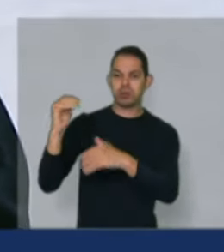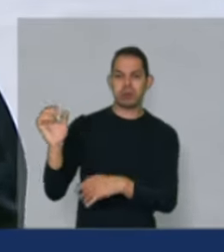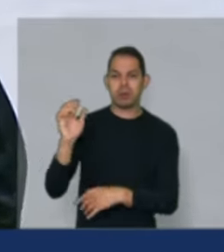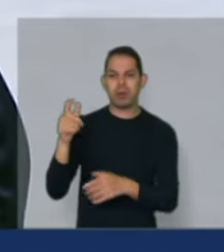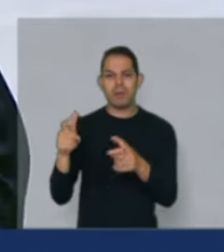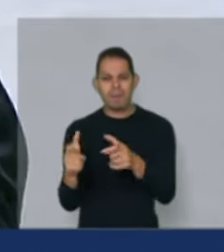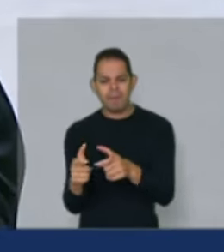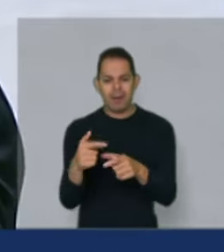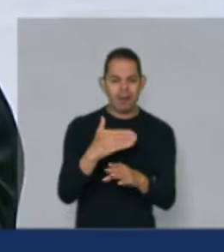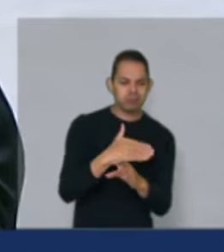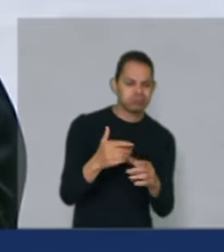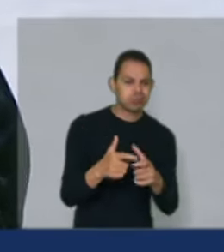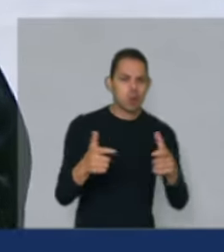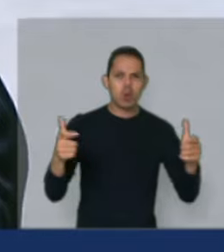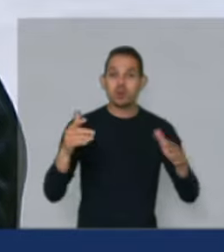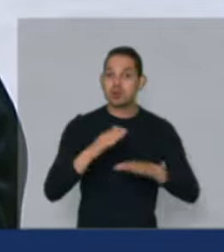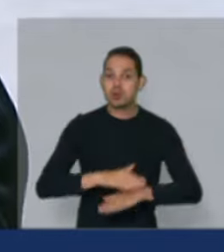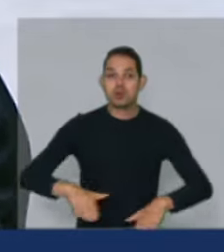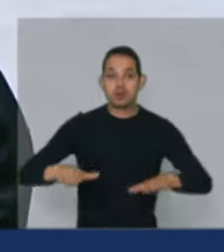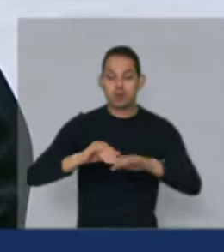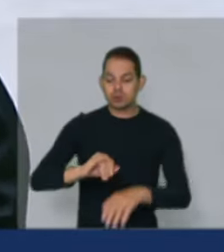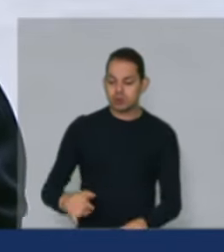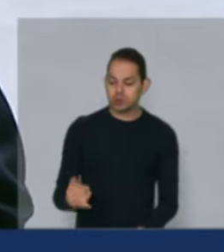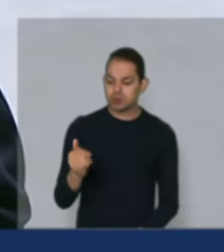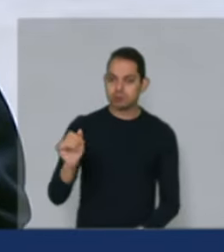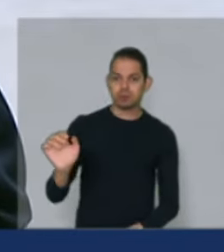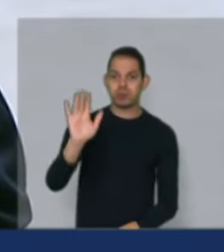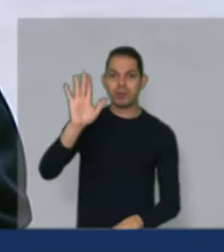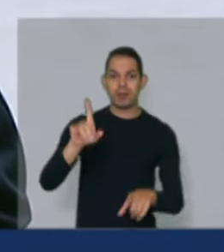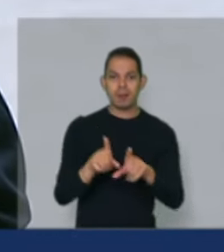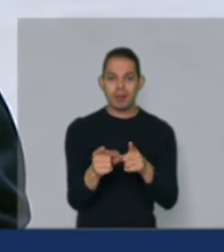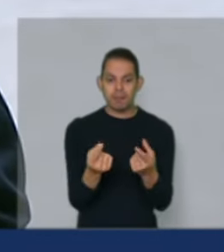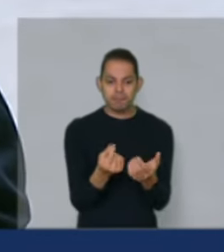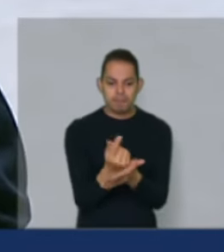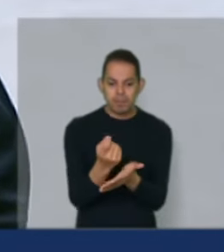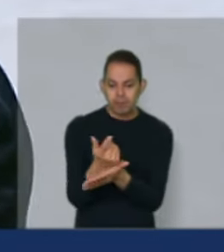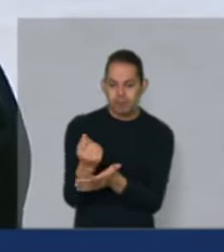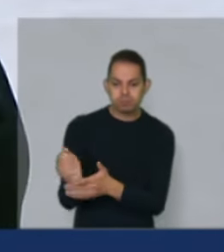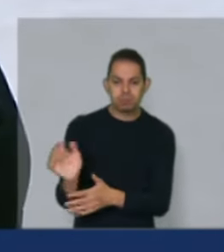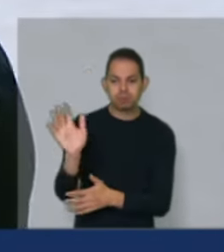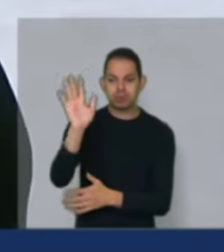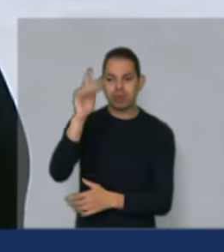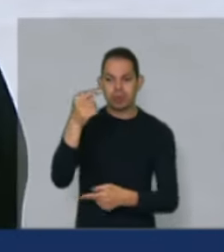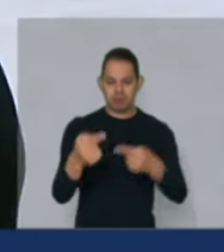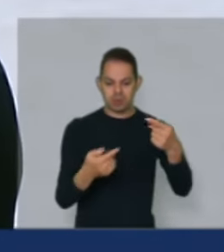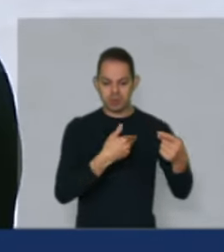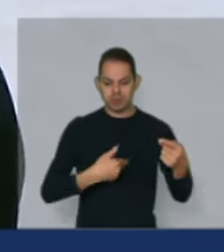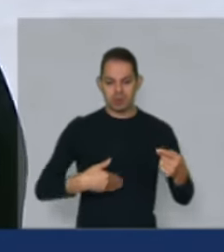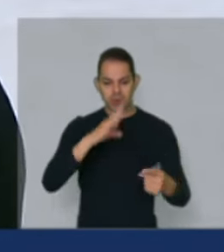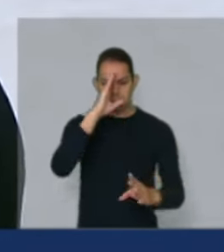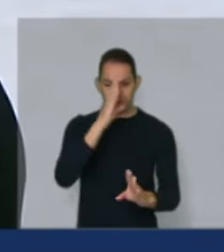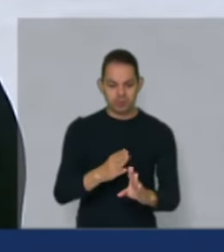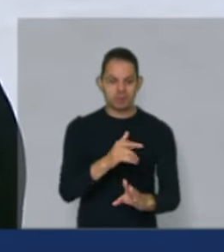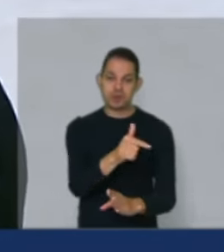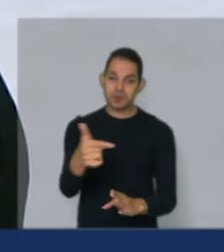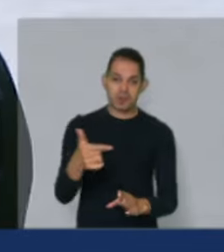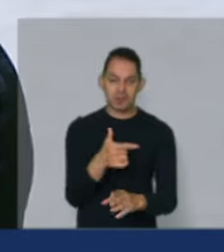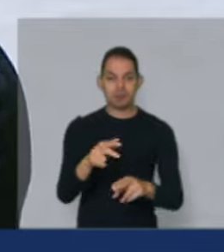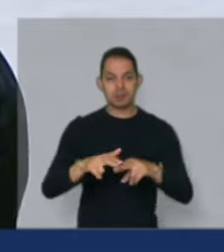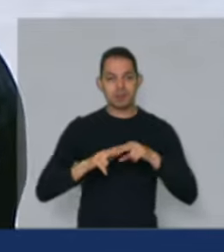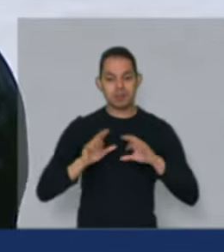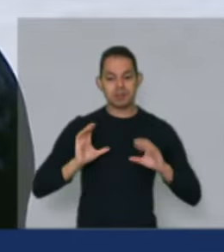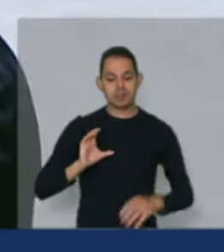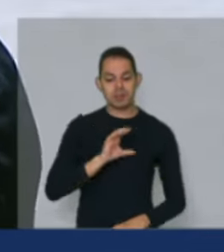médio, pequeno. Todos os juros aumentaram. Os custos aumentaram. E não tem mais a política pública específica. Então, muito bom nós fazermos essa comissão geral